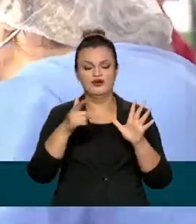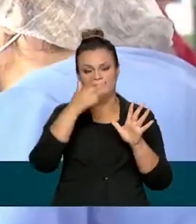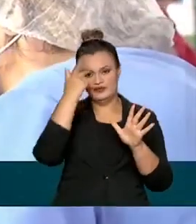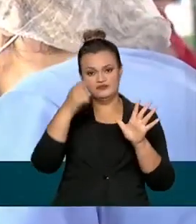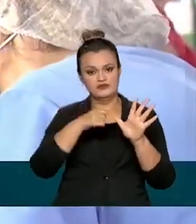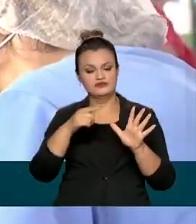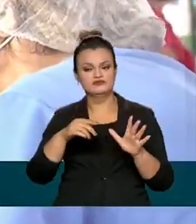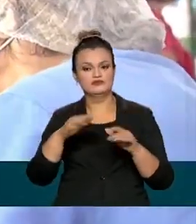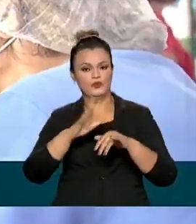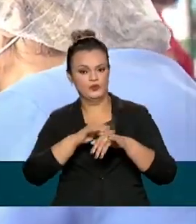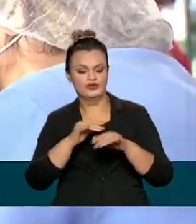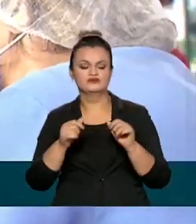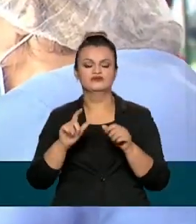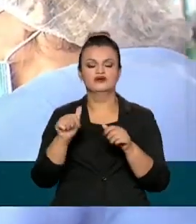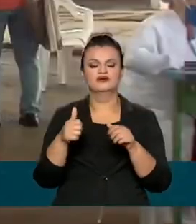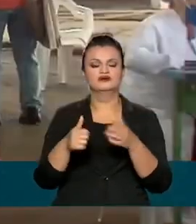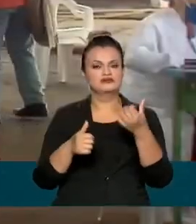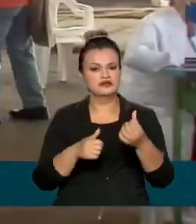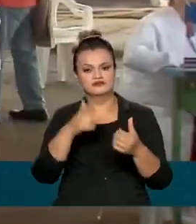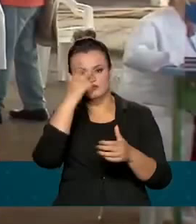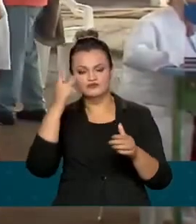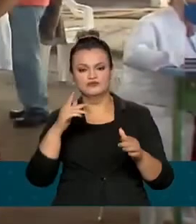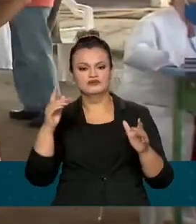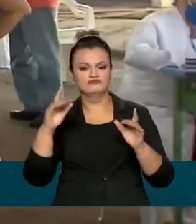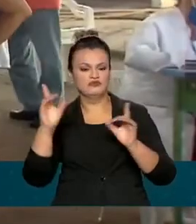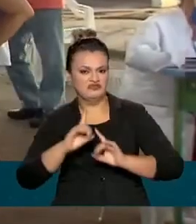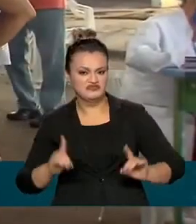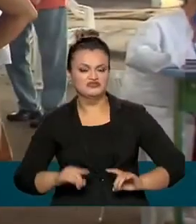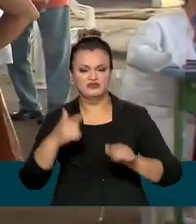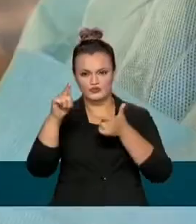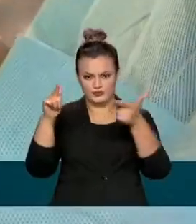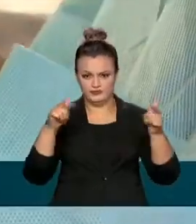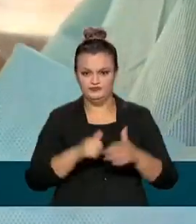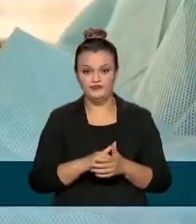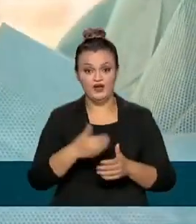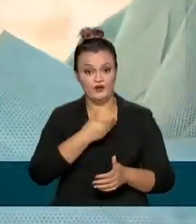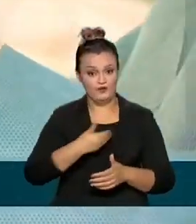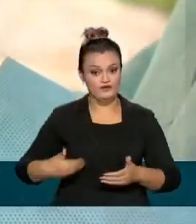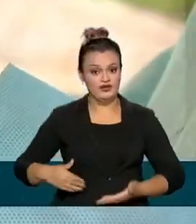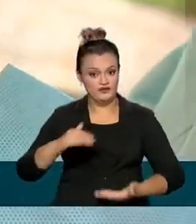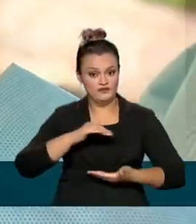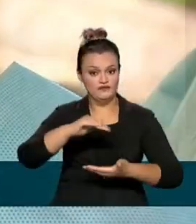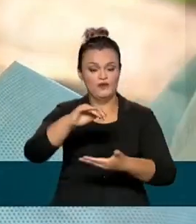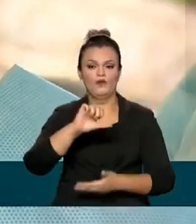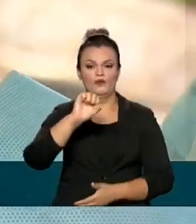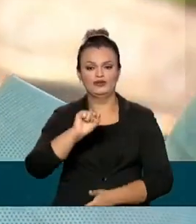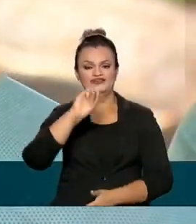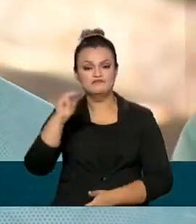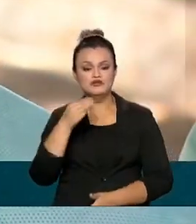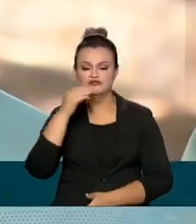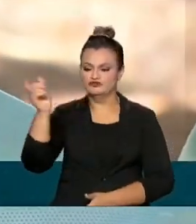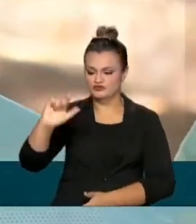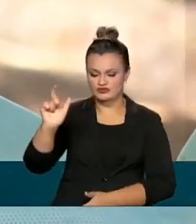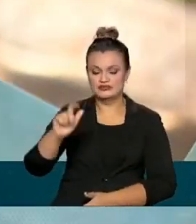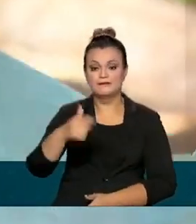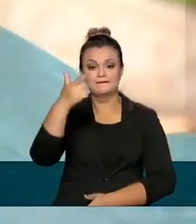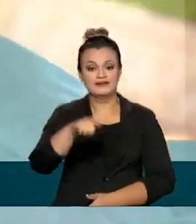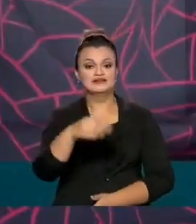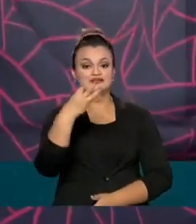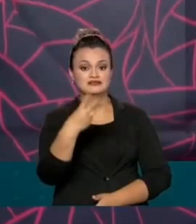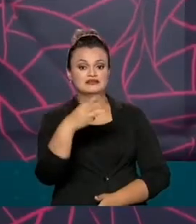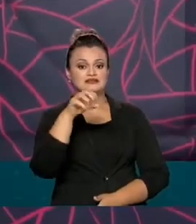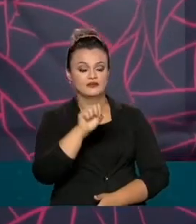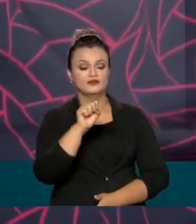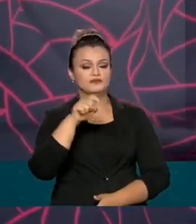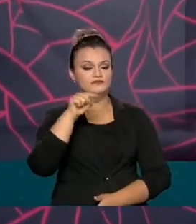deficiência, entre outros. O governo federal enviou mais de 80 milhões de doses a estados e municípios e mais de 38 mil